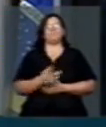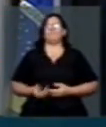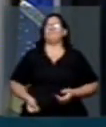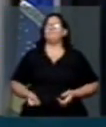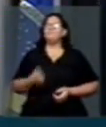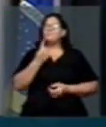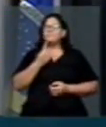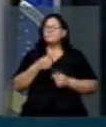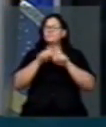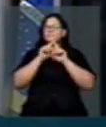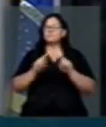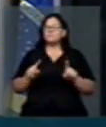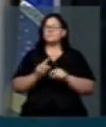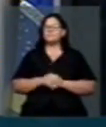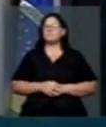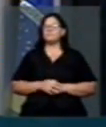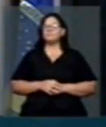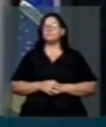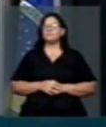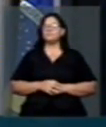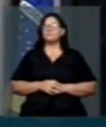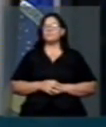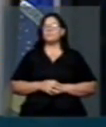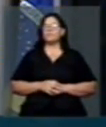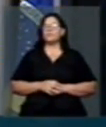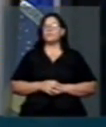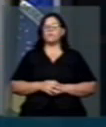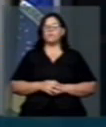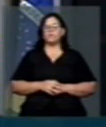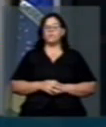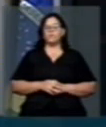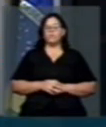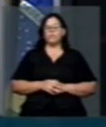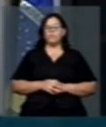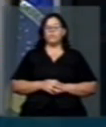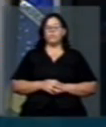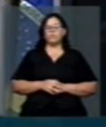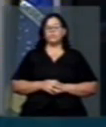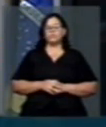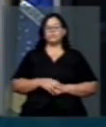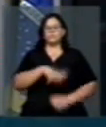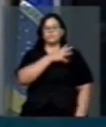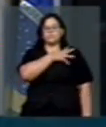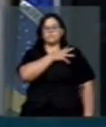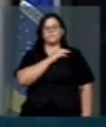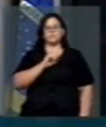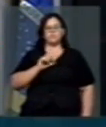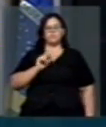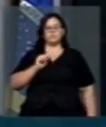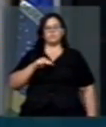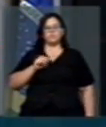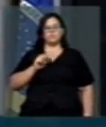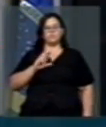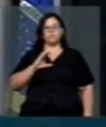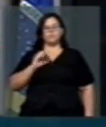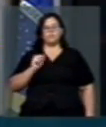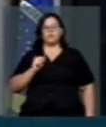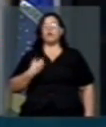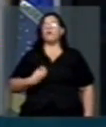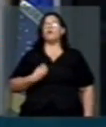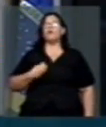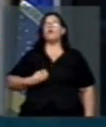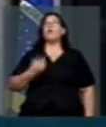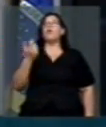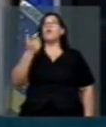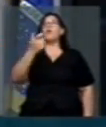o senhor, o senhor, o capitão Lamarca, ele estava alojado